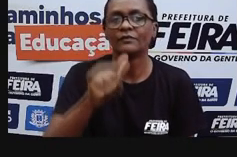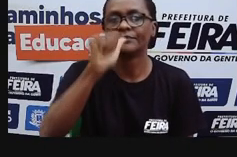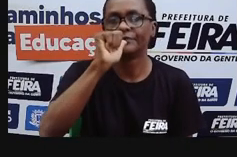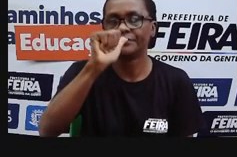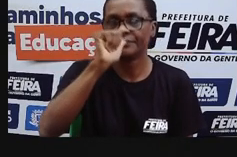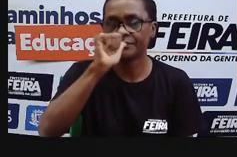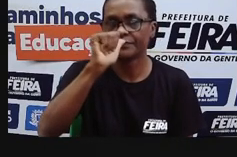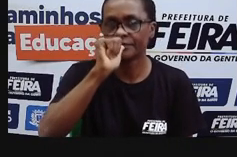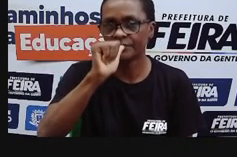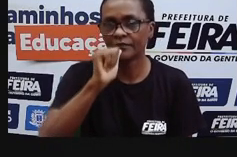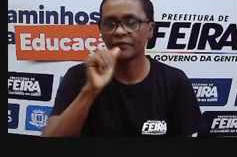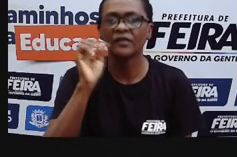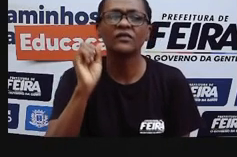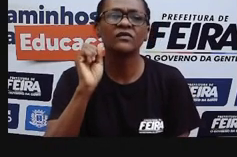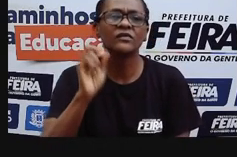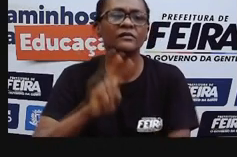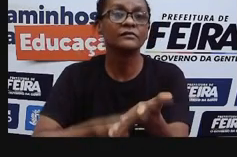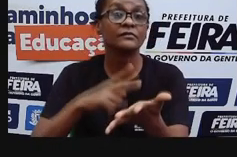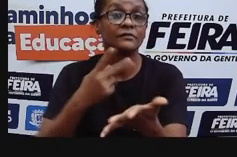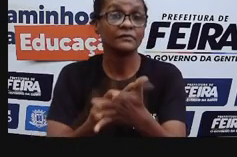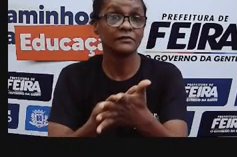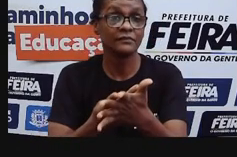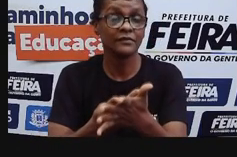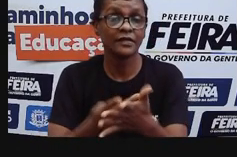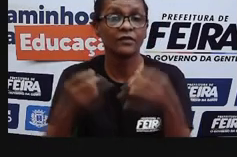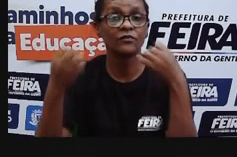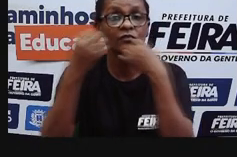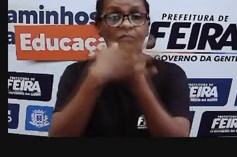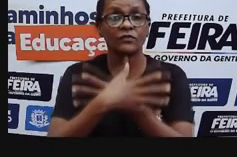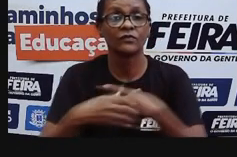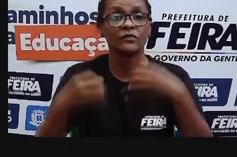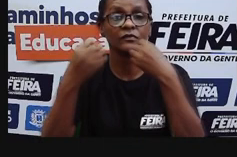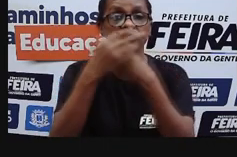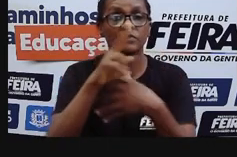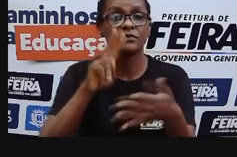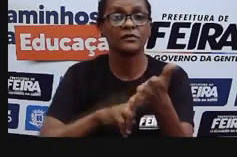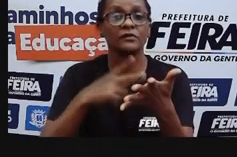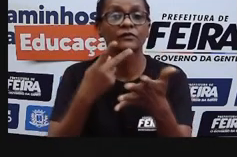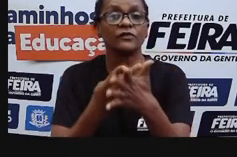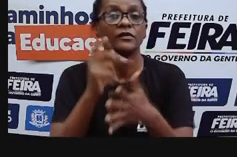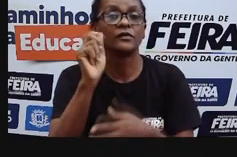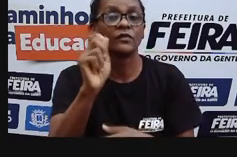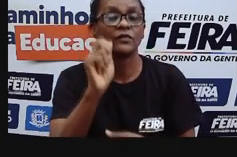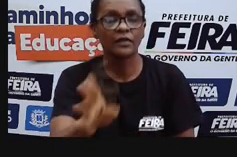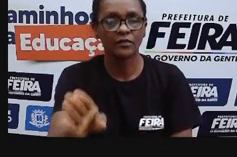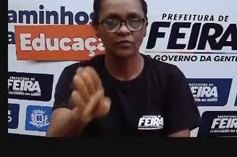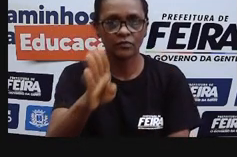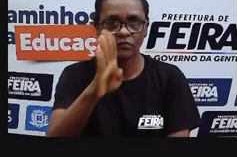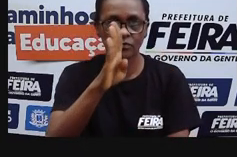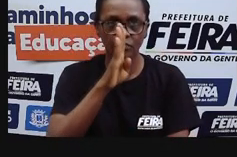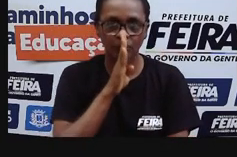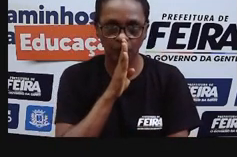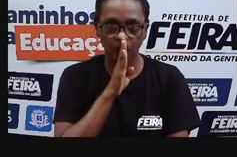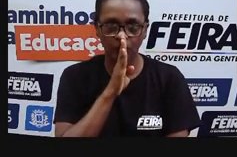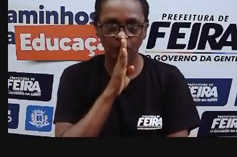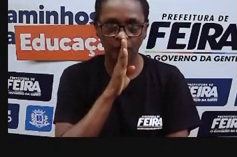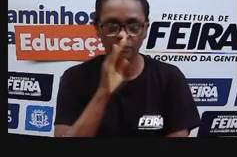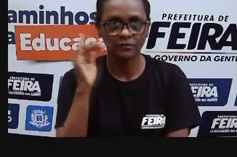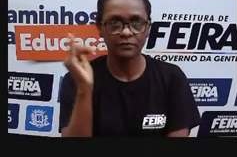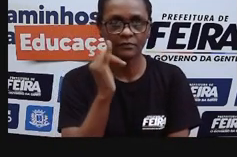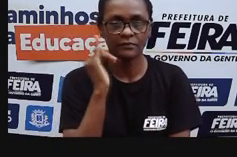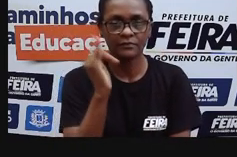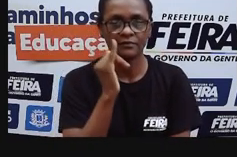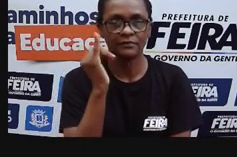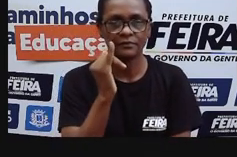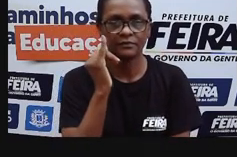cálice aí também teve um sentido poético do calar-se, do ser silenciado. Porque essa música,